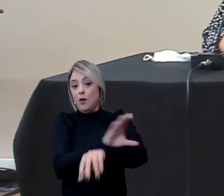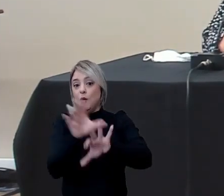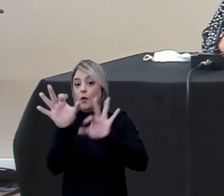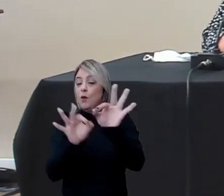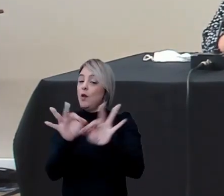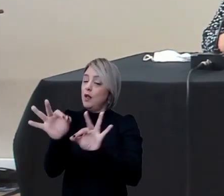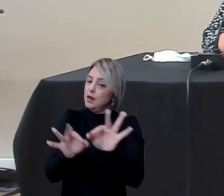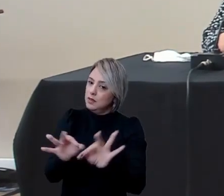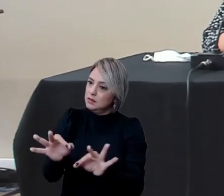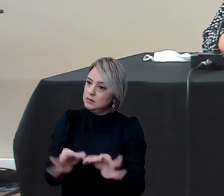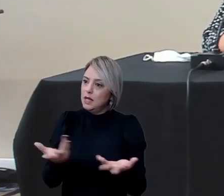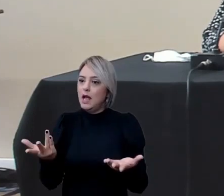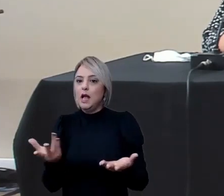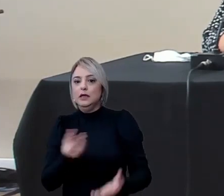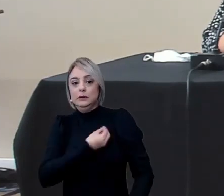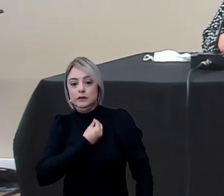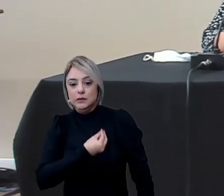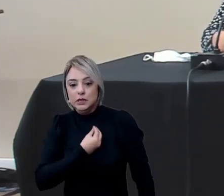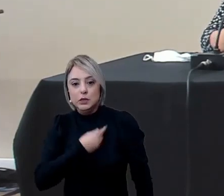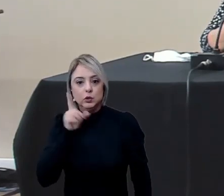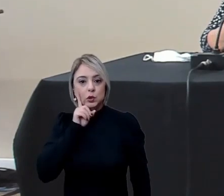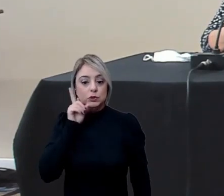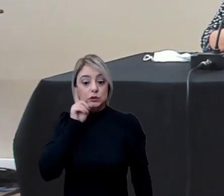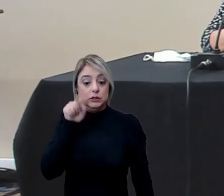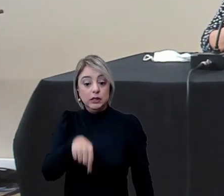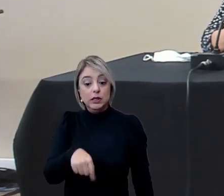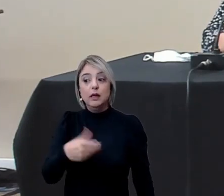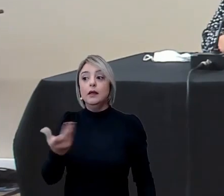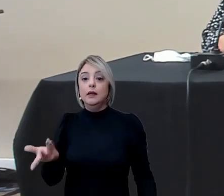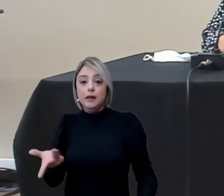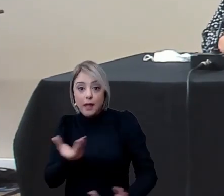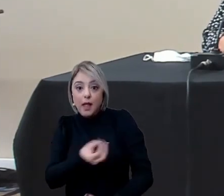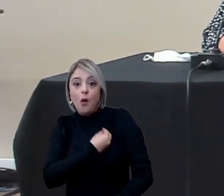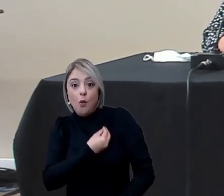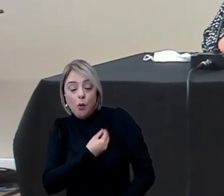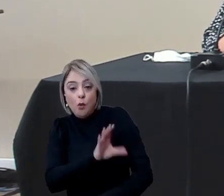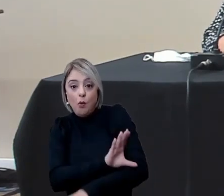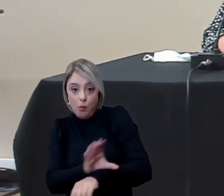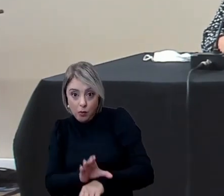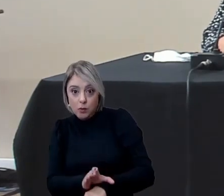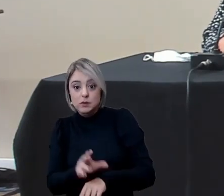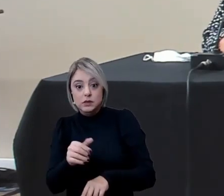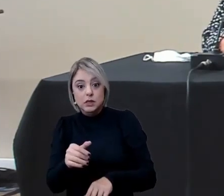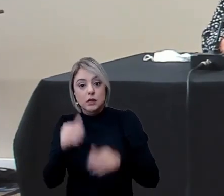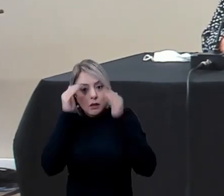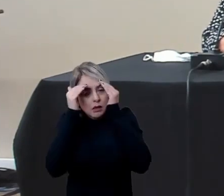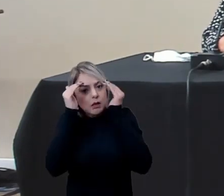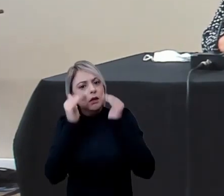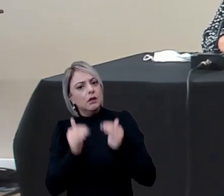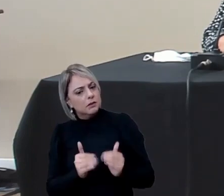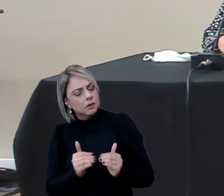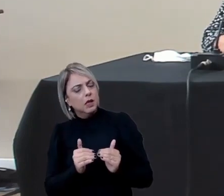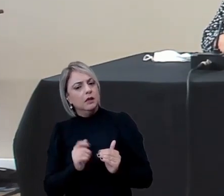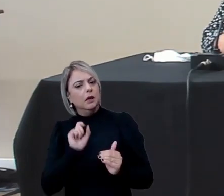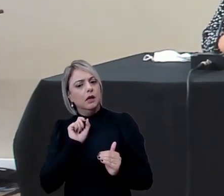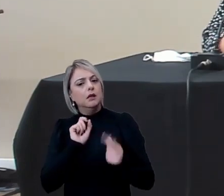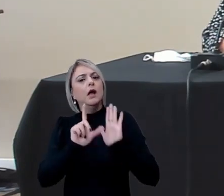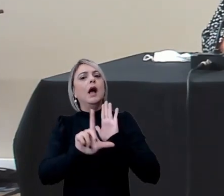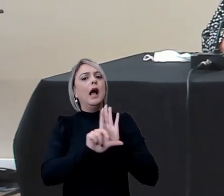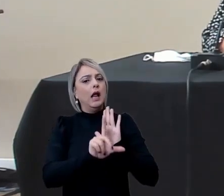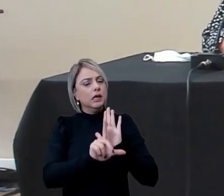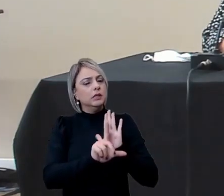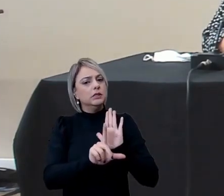organizado de forma presencial que ainda é um curso presencial e justamente respeitando a